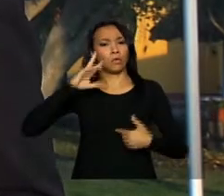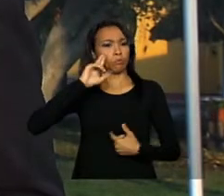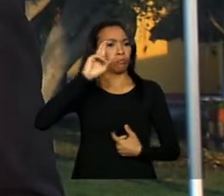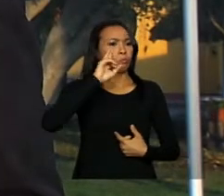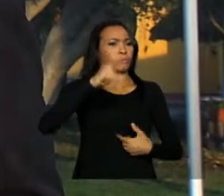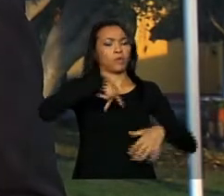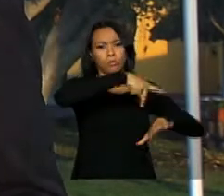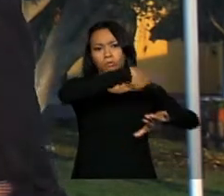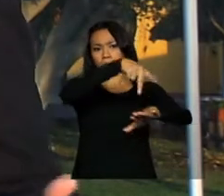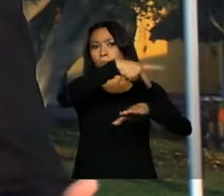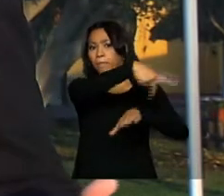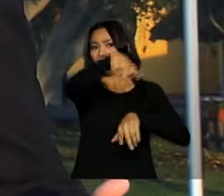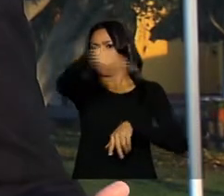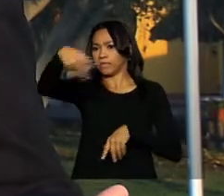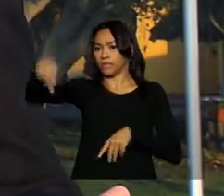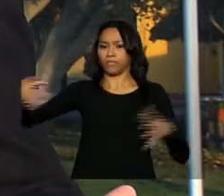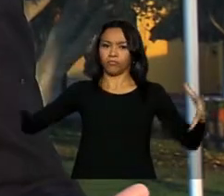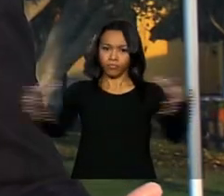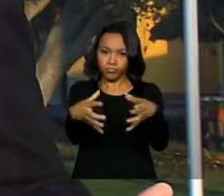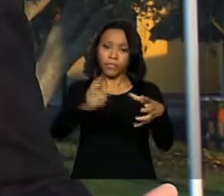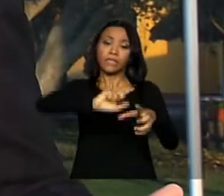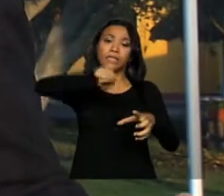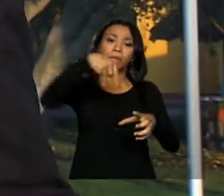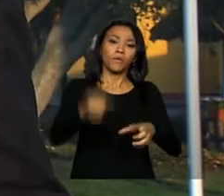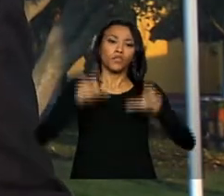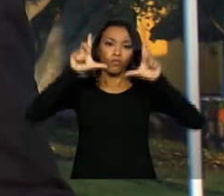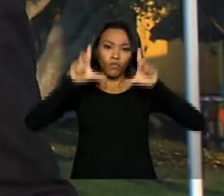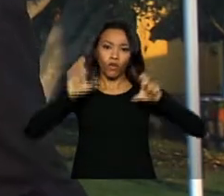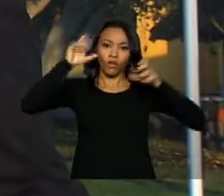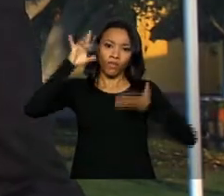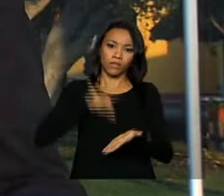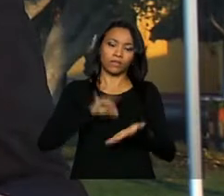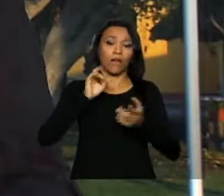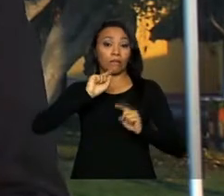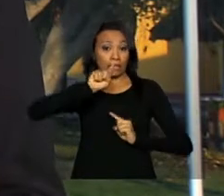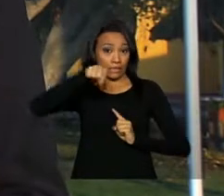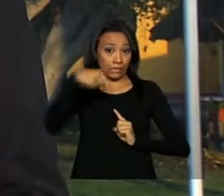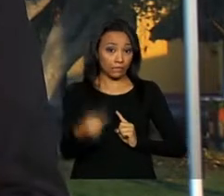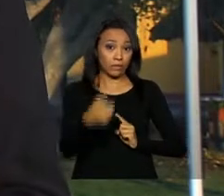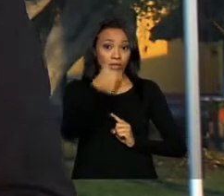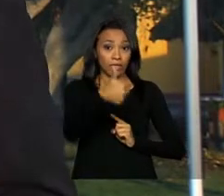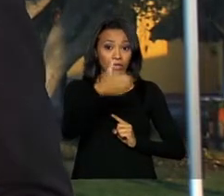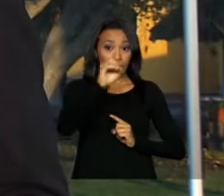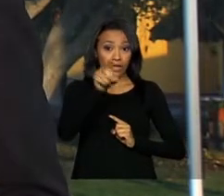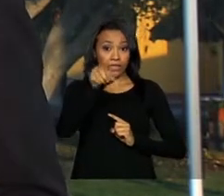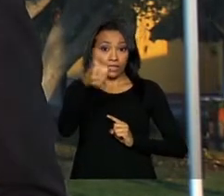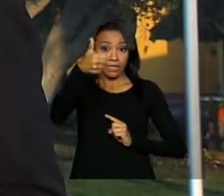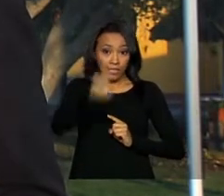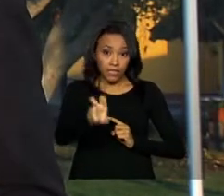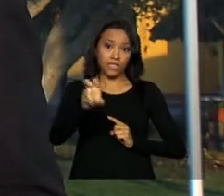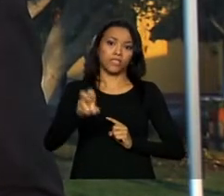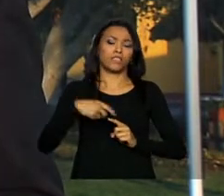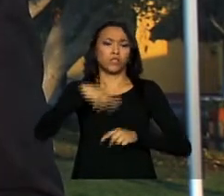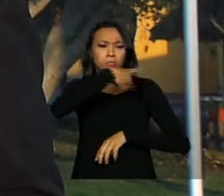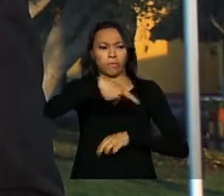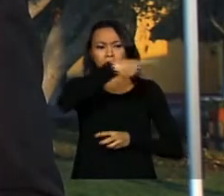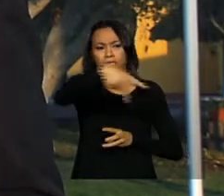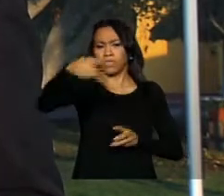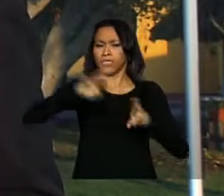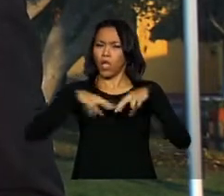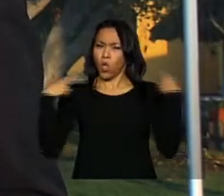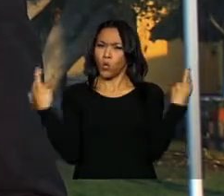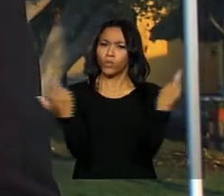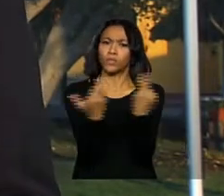participam da cúpula. Logo depois vai ser feita a foto oficial e, a partir das 10h15, os chefes de Estado e de governo se